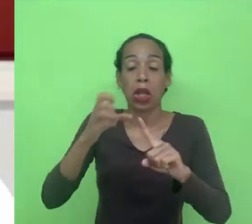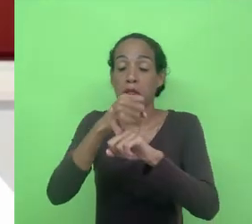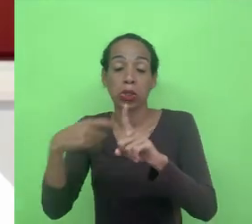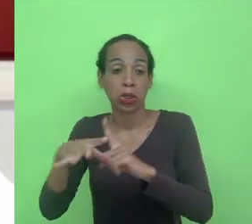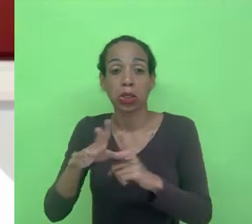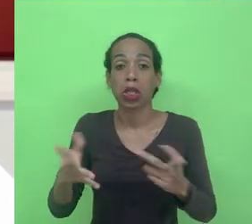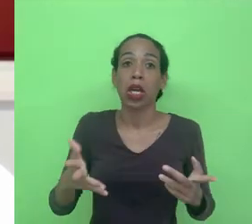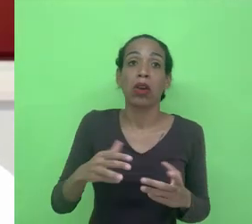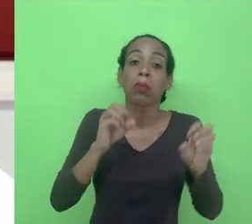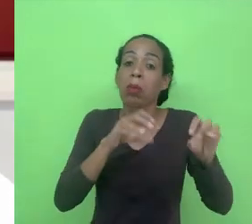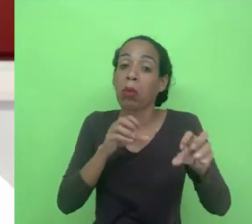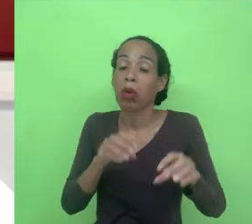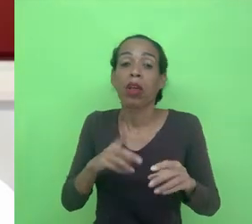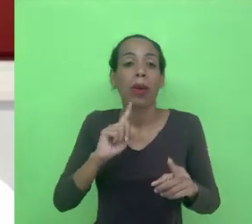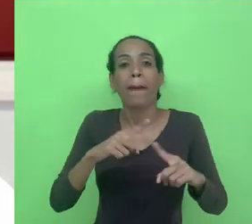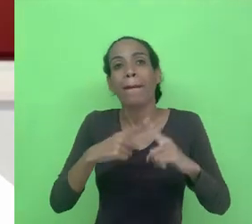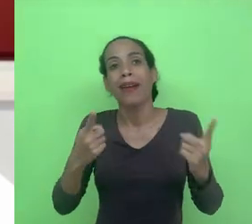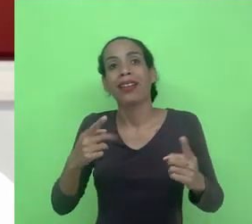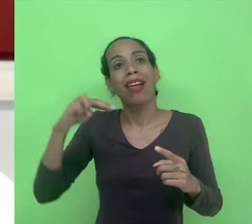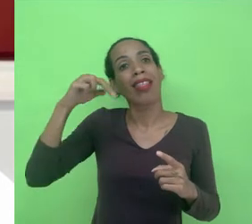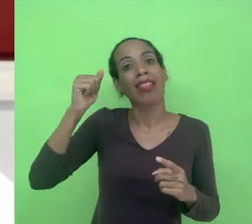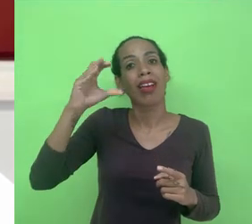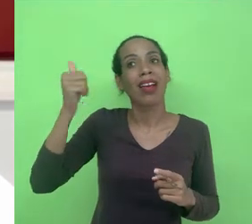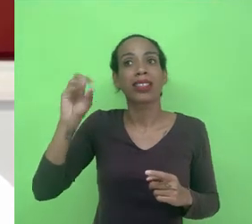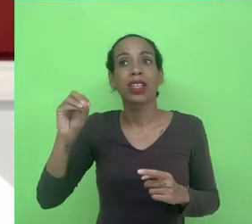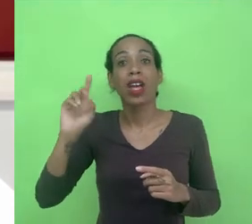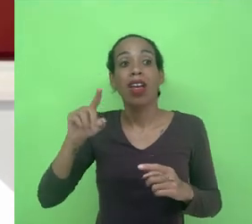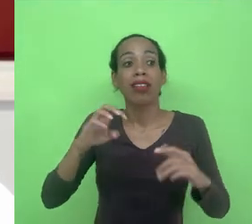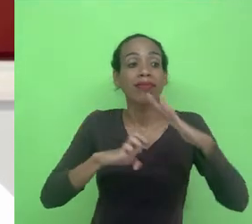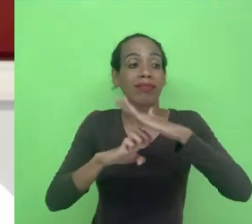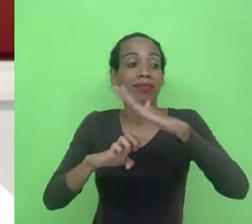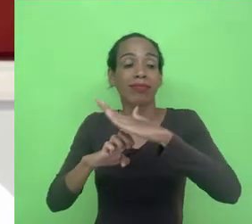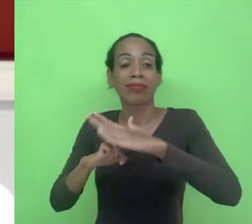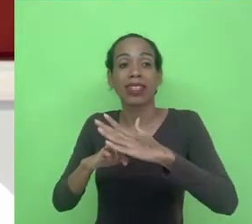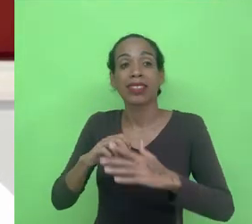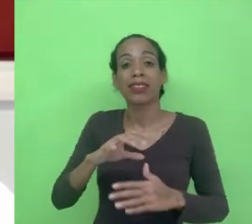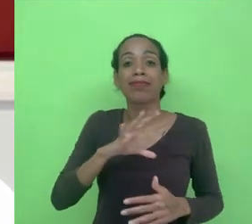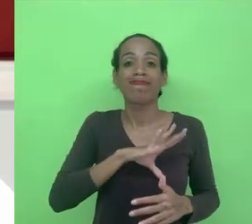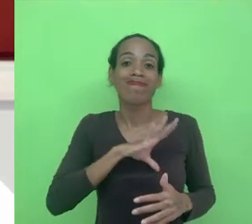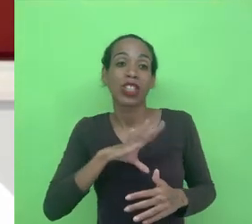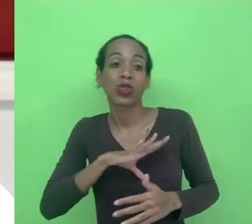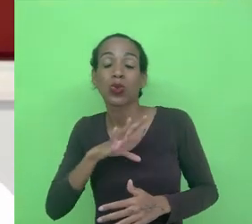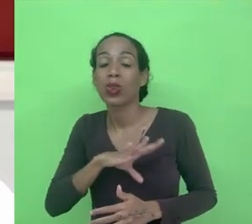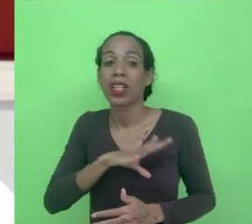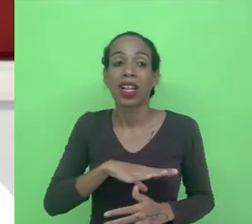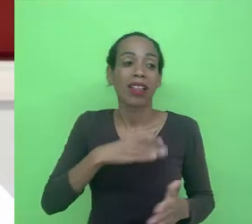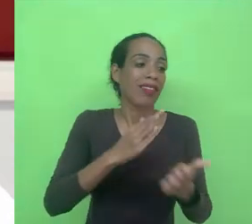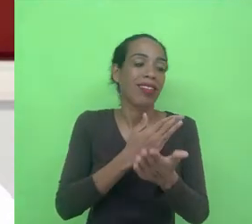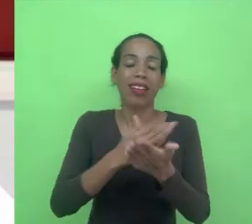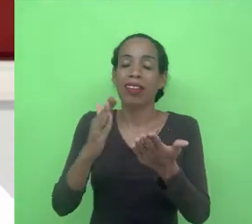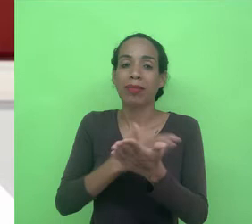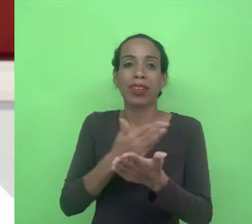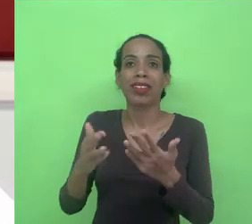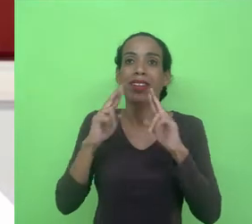influência não são mais as nações são entes privados independente dessas nações e aí a gente quando tenta resolver a gente